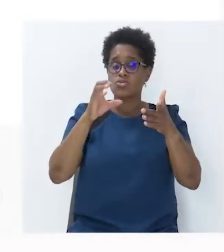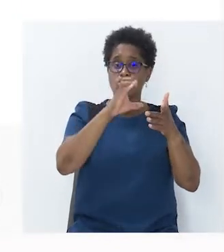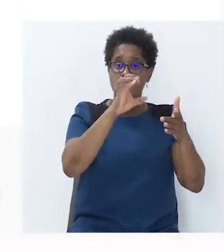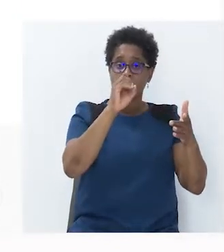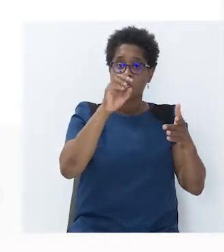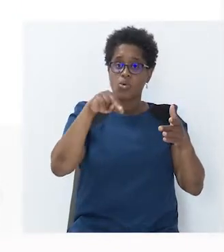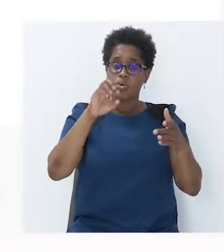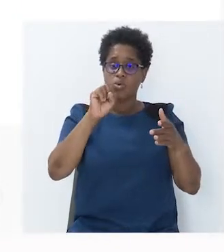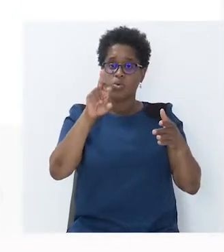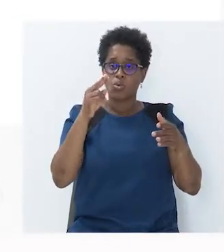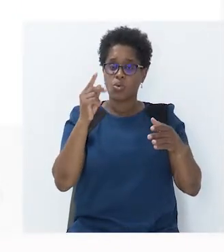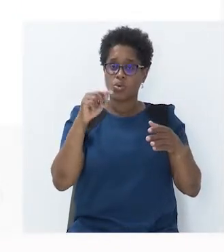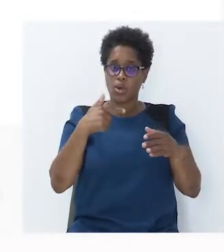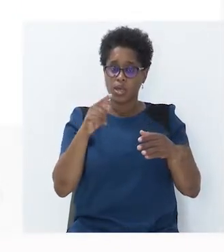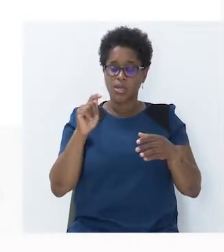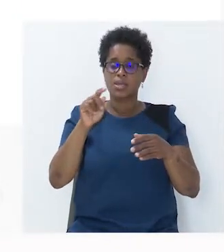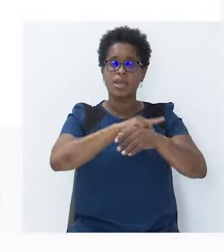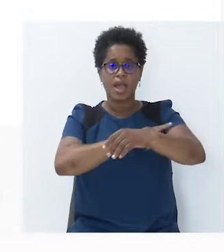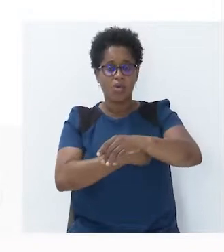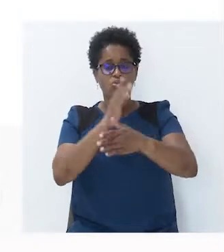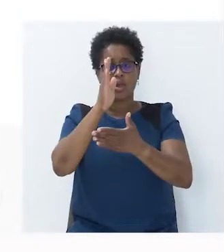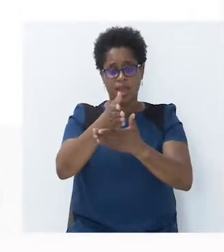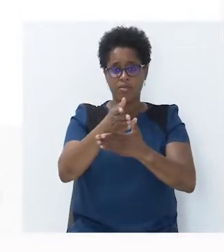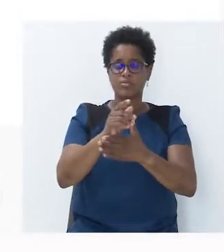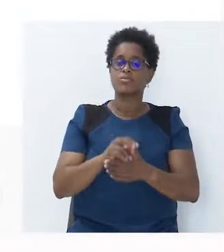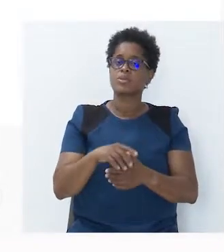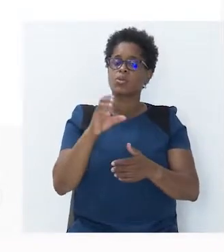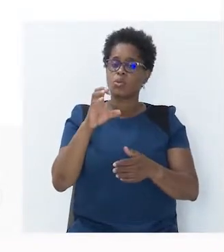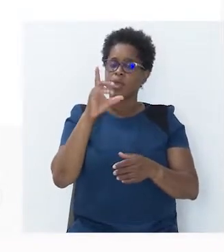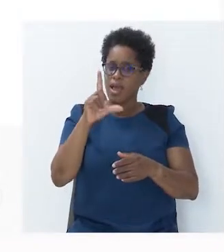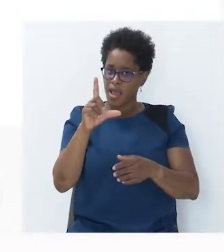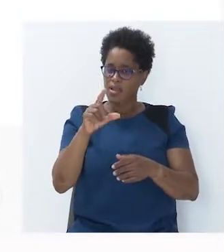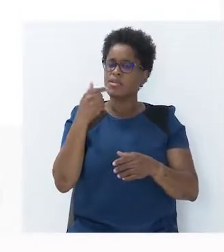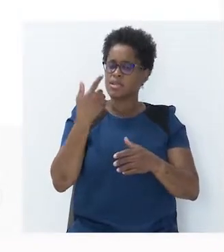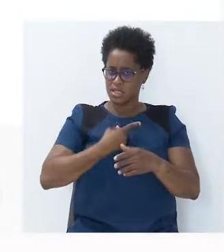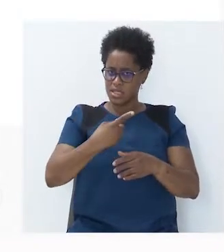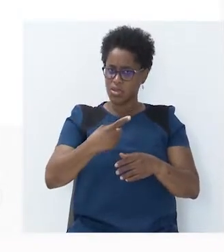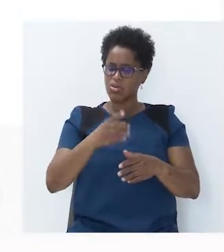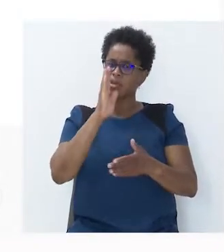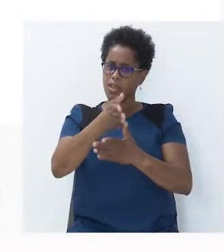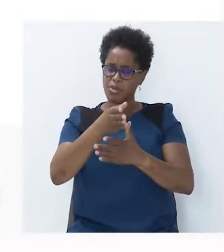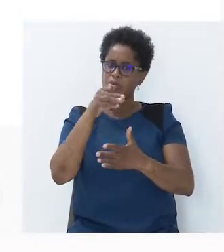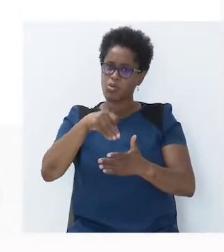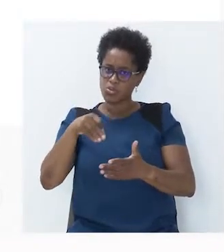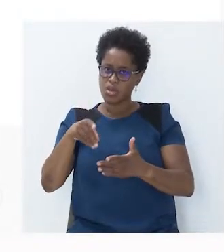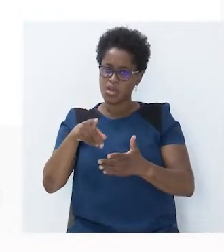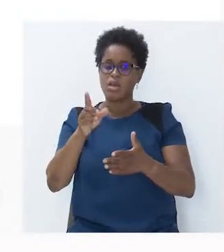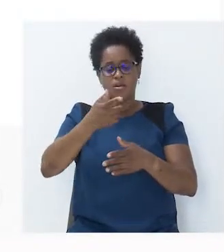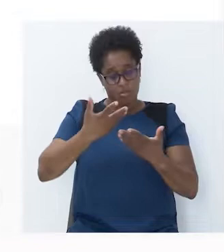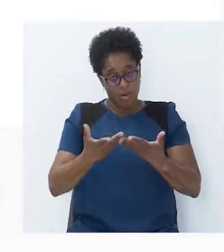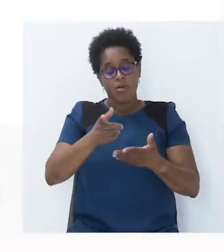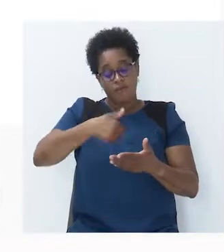E o comprimento L serão diretamente proporcionais? Bom, vamos ver. Se nós tivermos